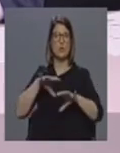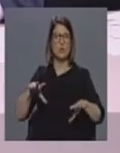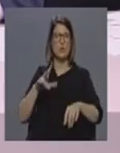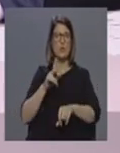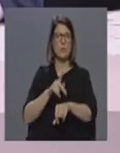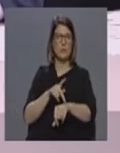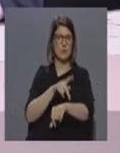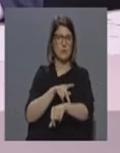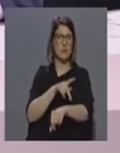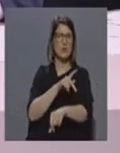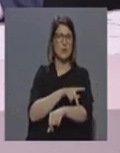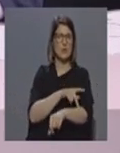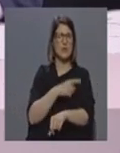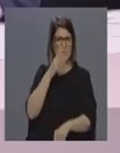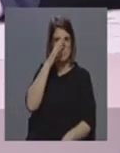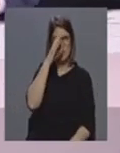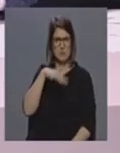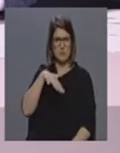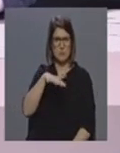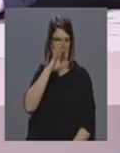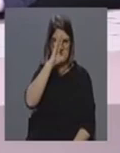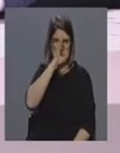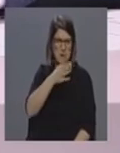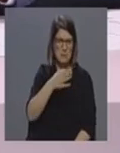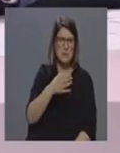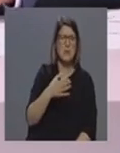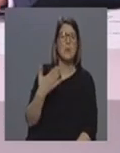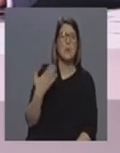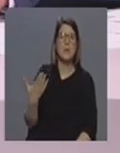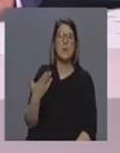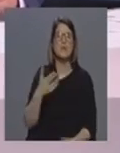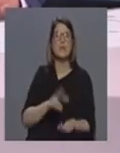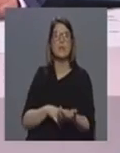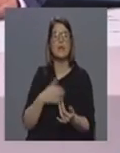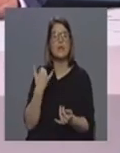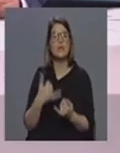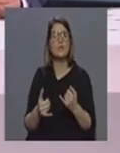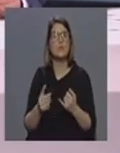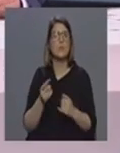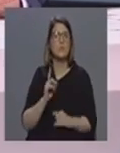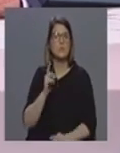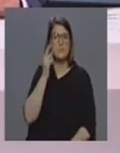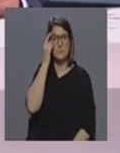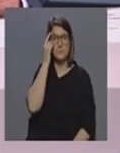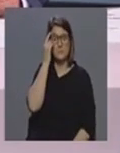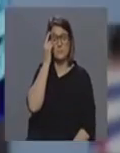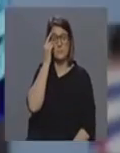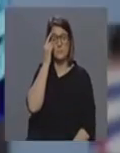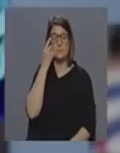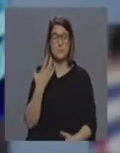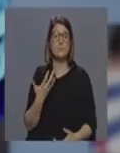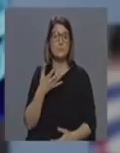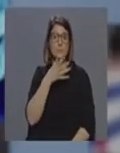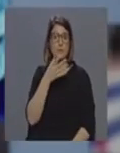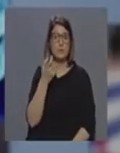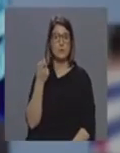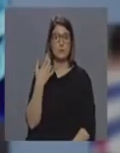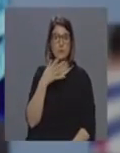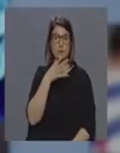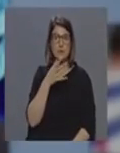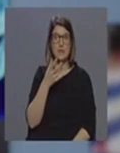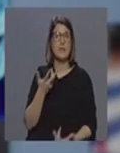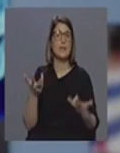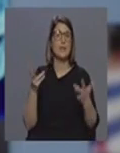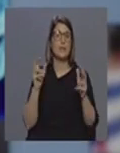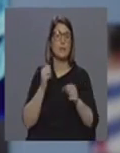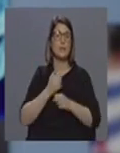tem conhecimento dessa situação e se é uma situação que representa algum risco Nós neste momento temos como eu estava a dizer há pouco livre circulação tanto